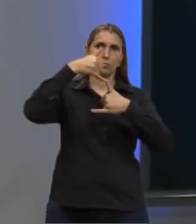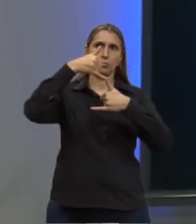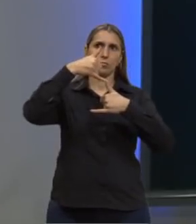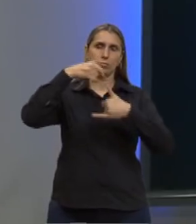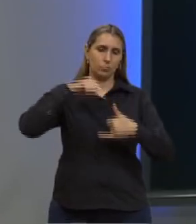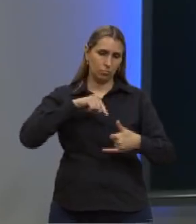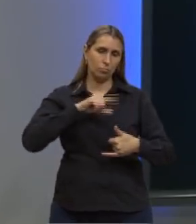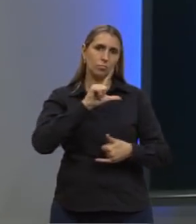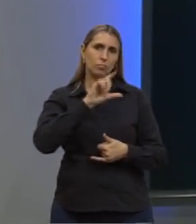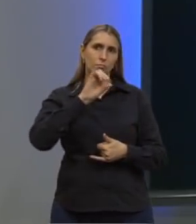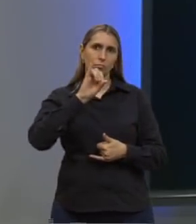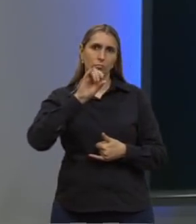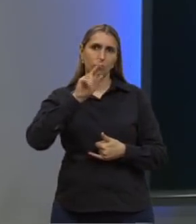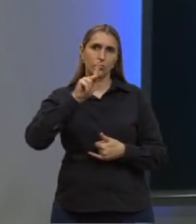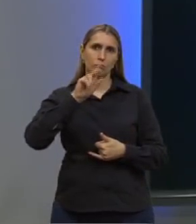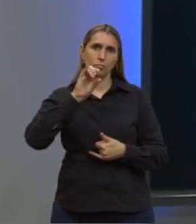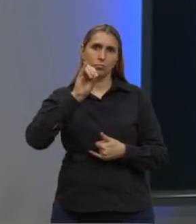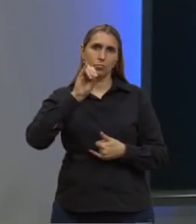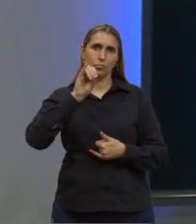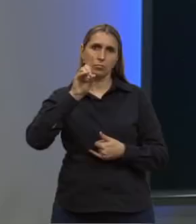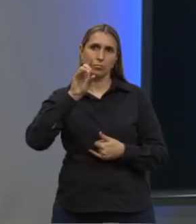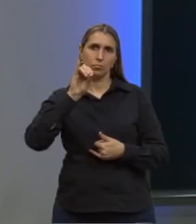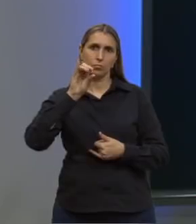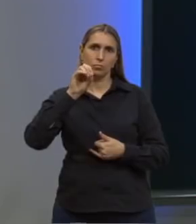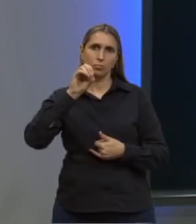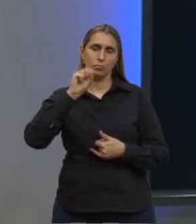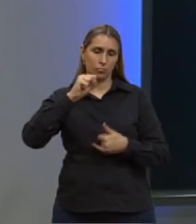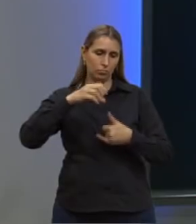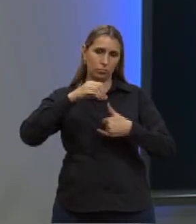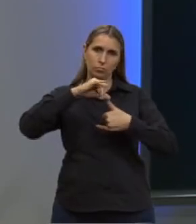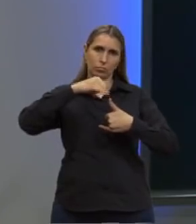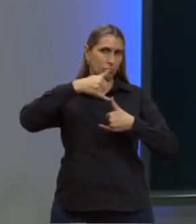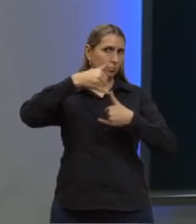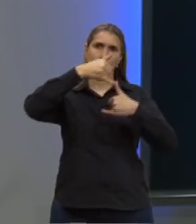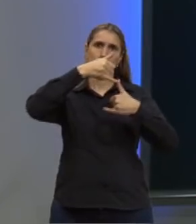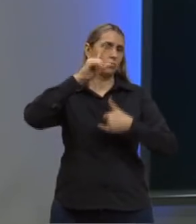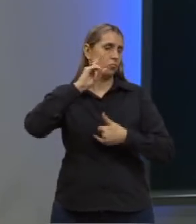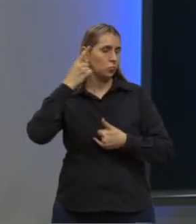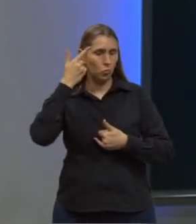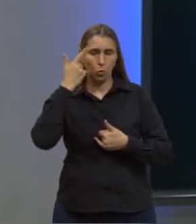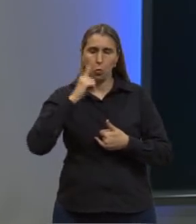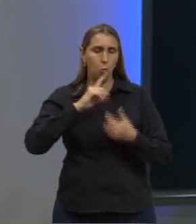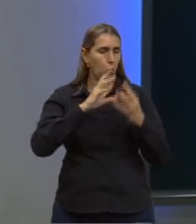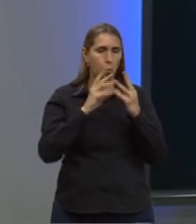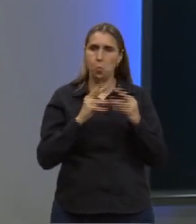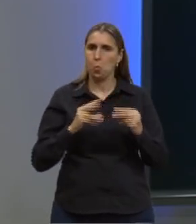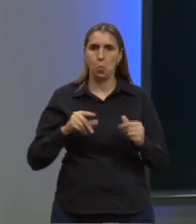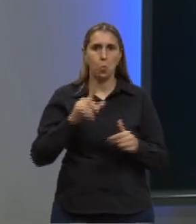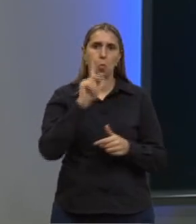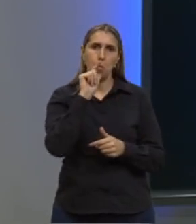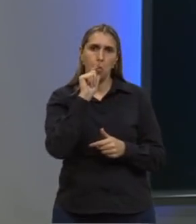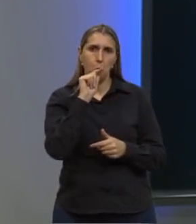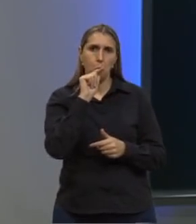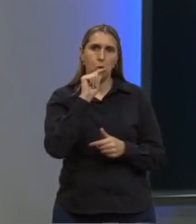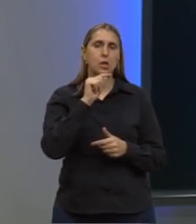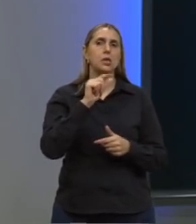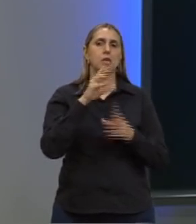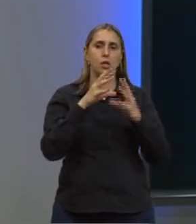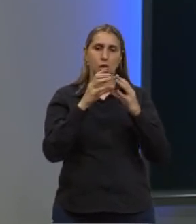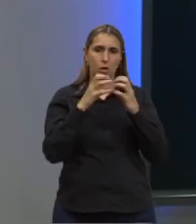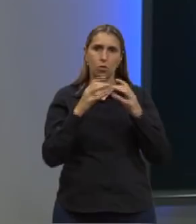esses lipídios? São insolúveis em água e solúveis em solventes orgânicos.